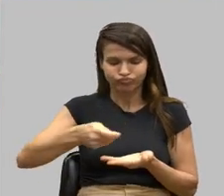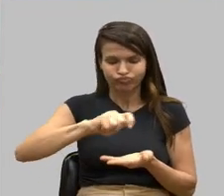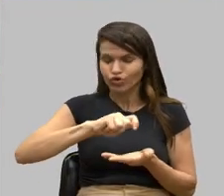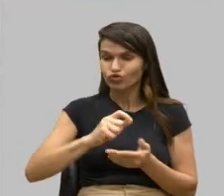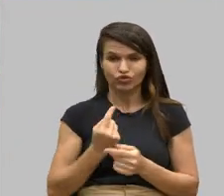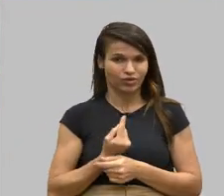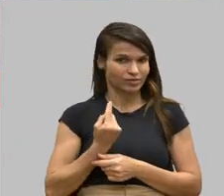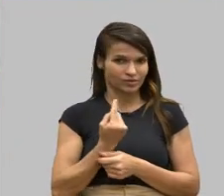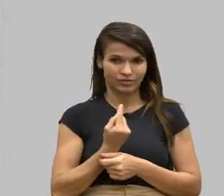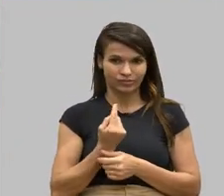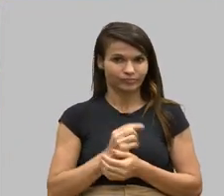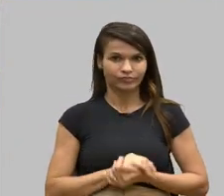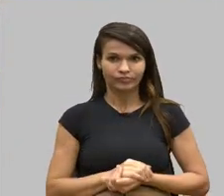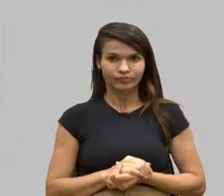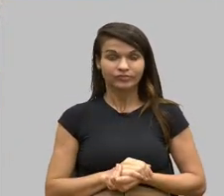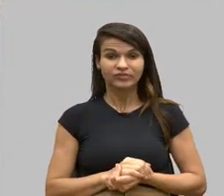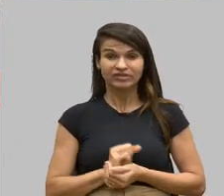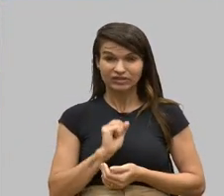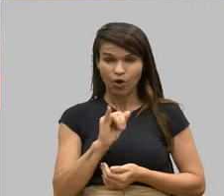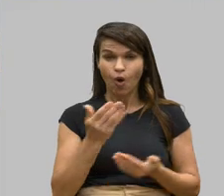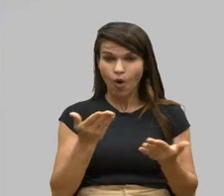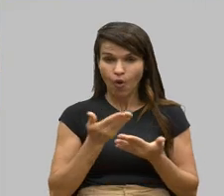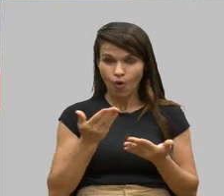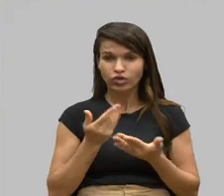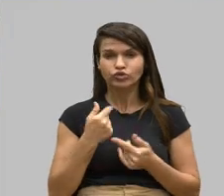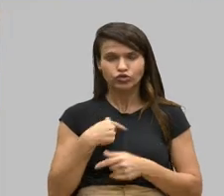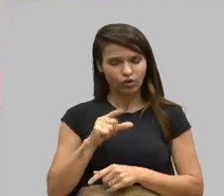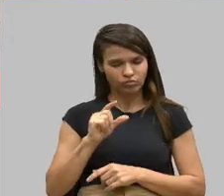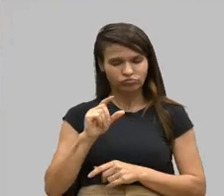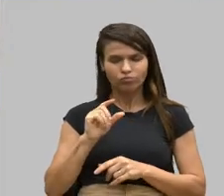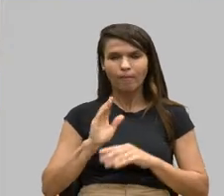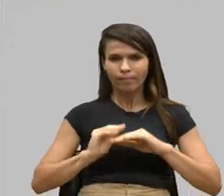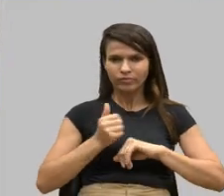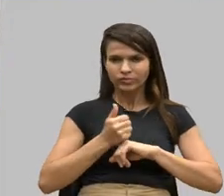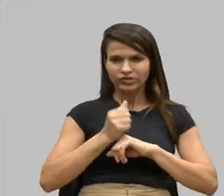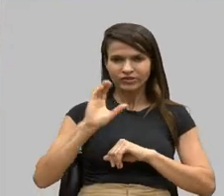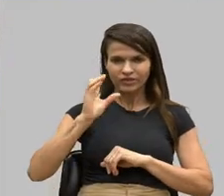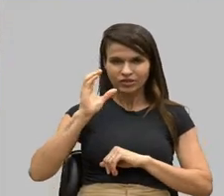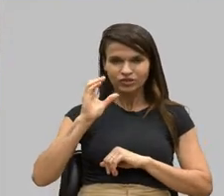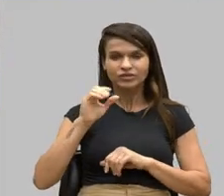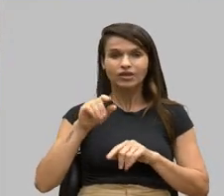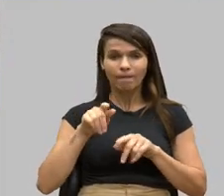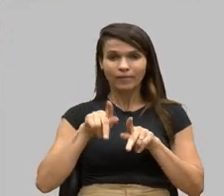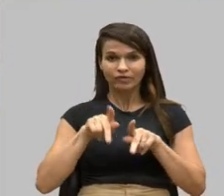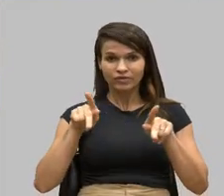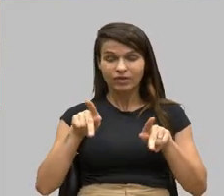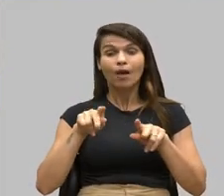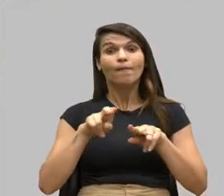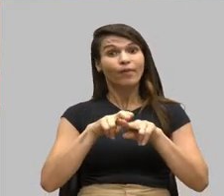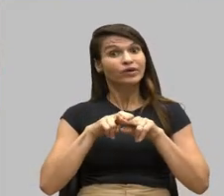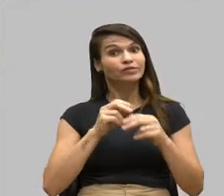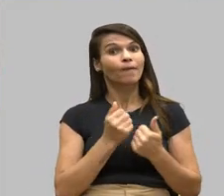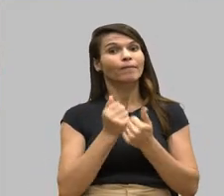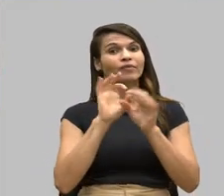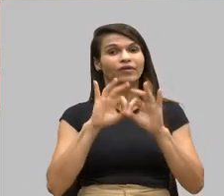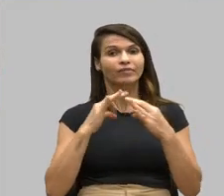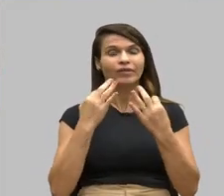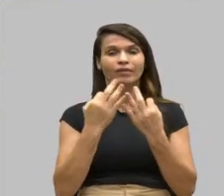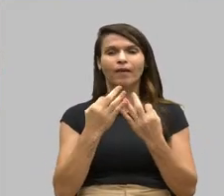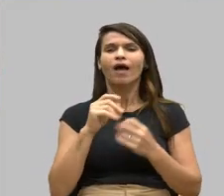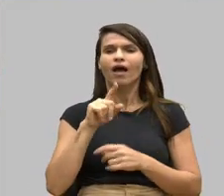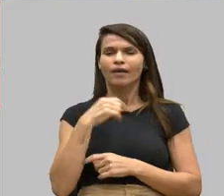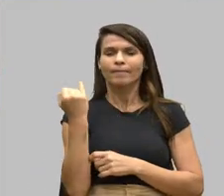cientista, professora, graças a este apoio familiar, no entanto, é crucial